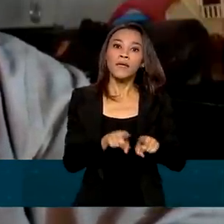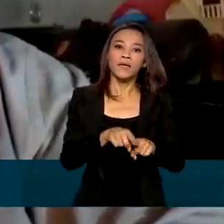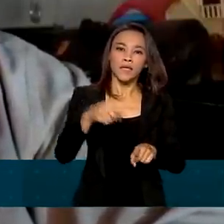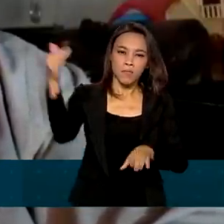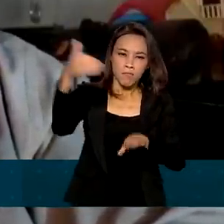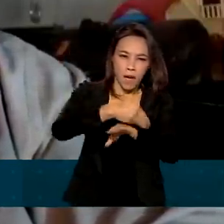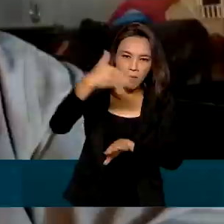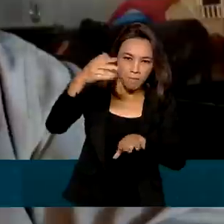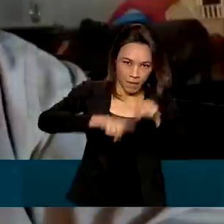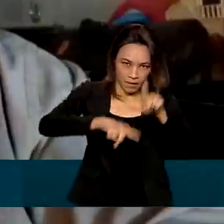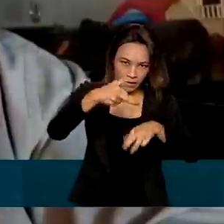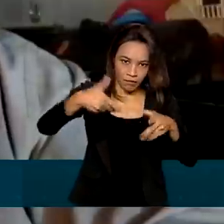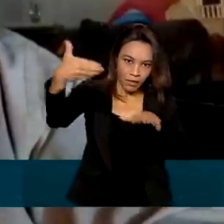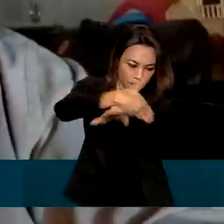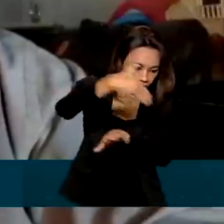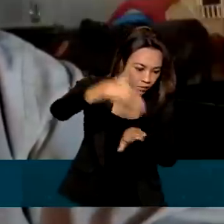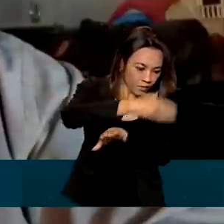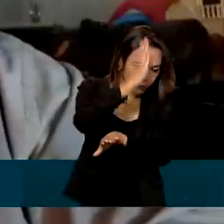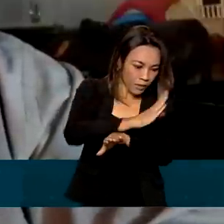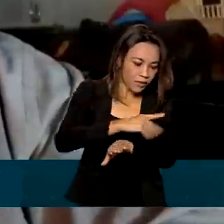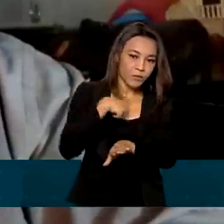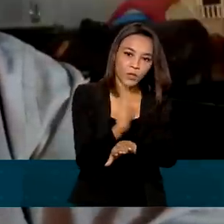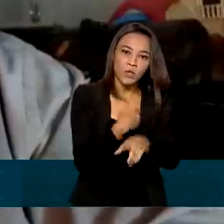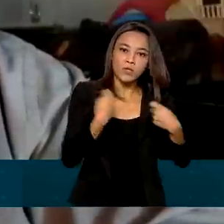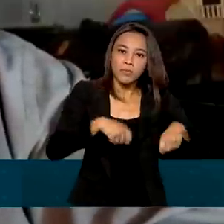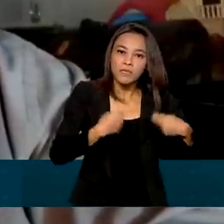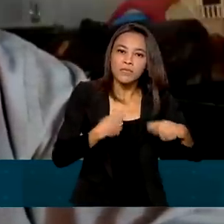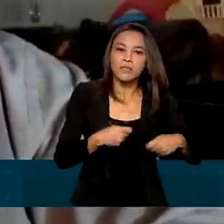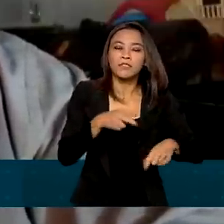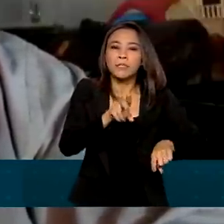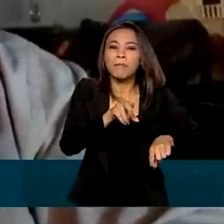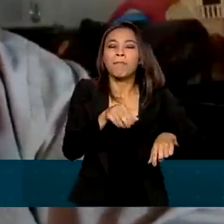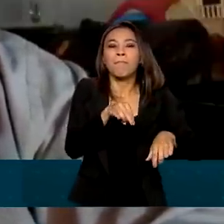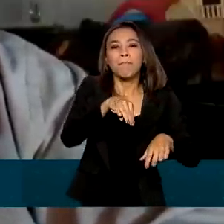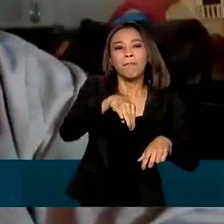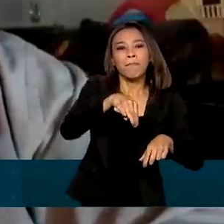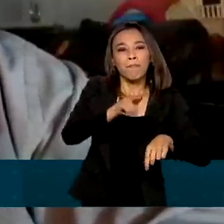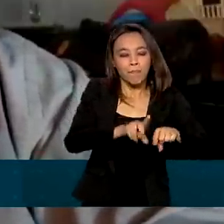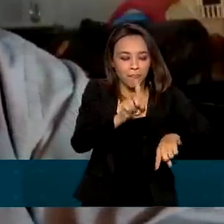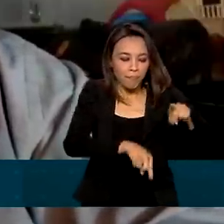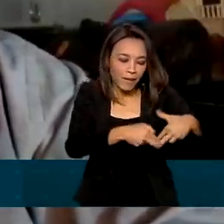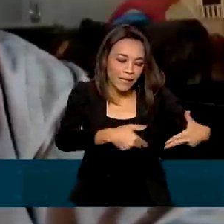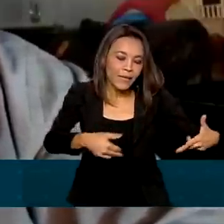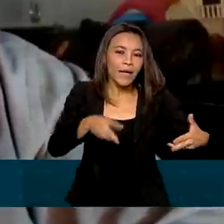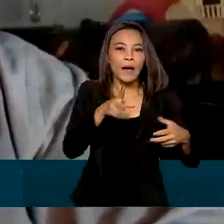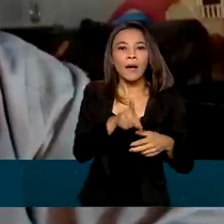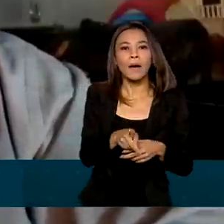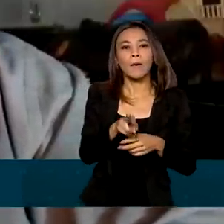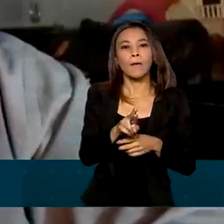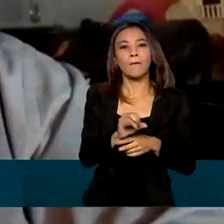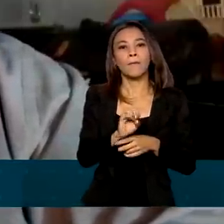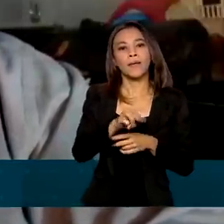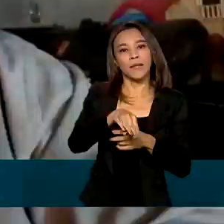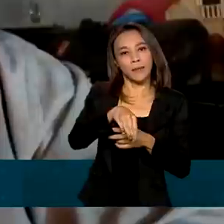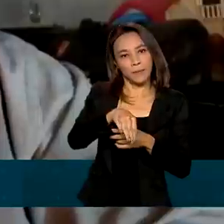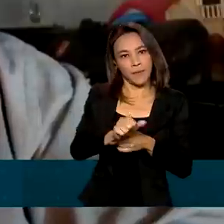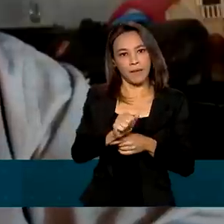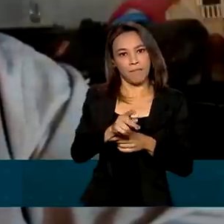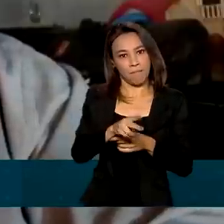estamos necessitando de mais matérias-primas para atender o nosso setor produtivo, que está